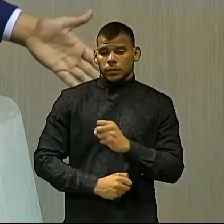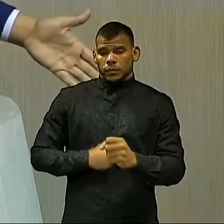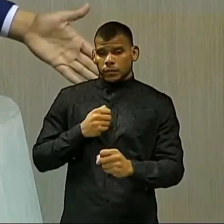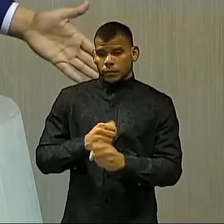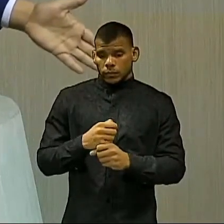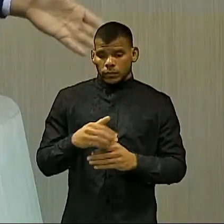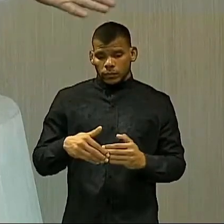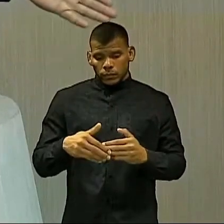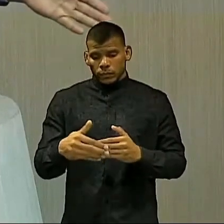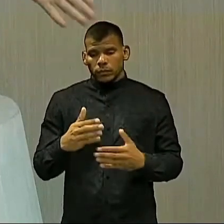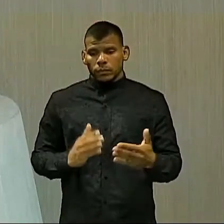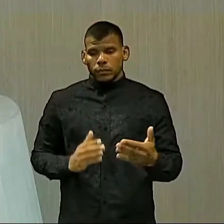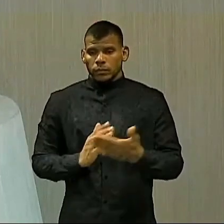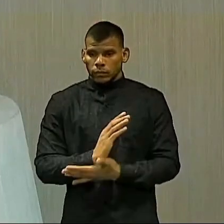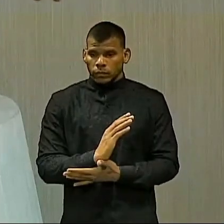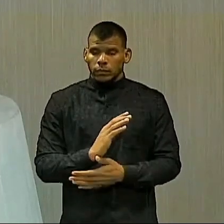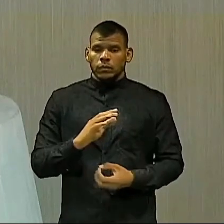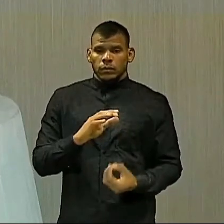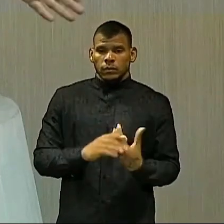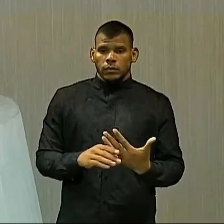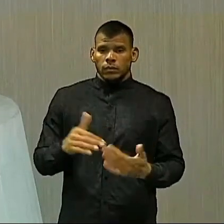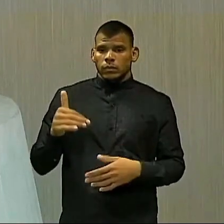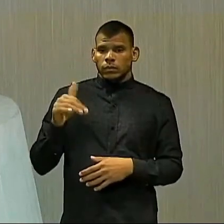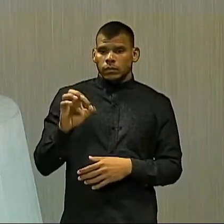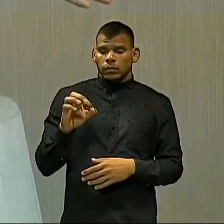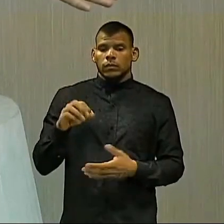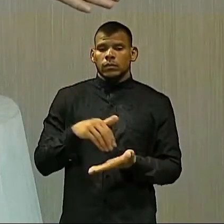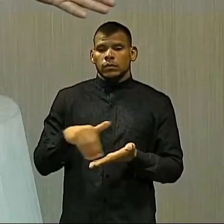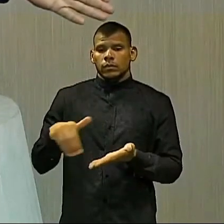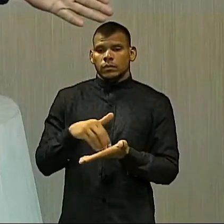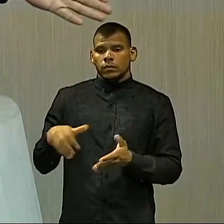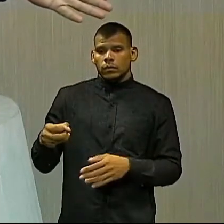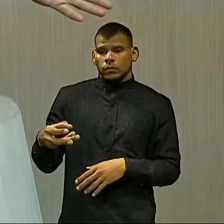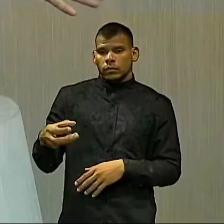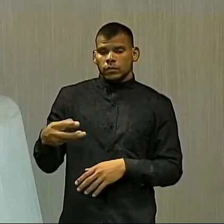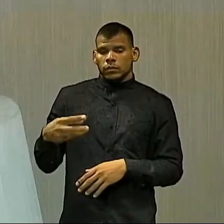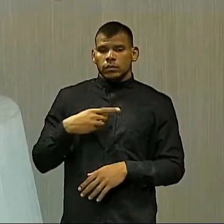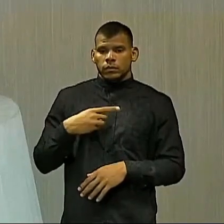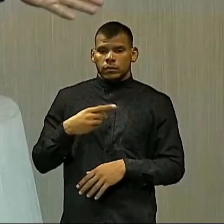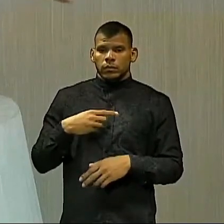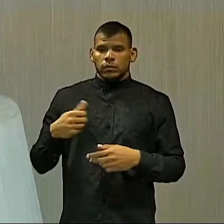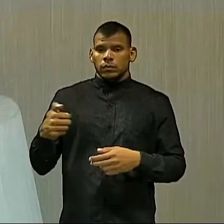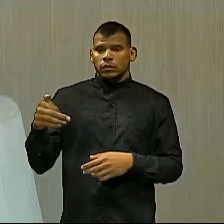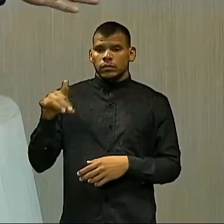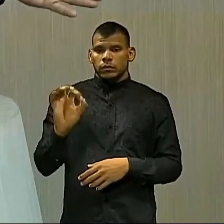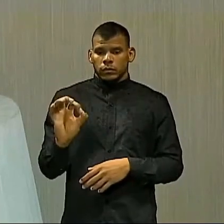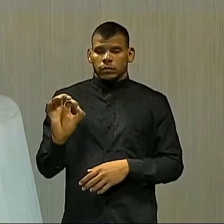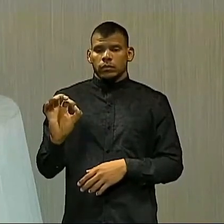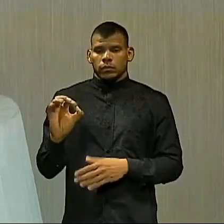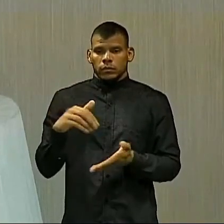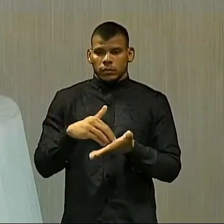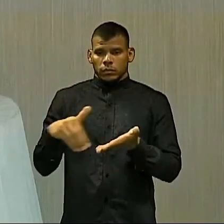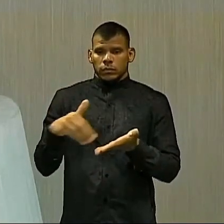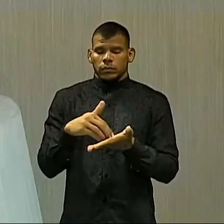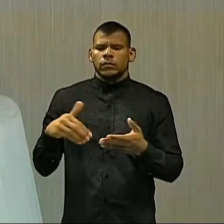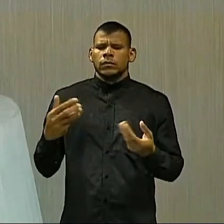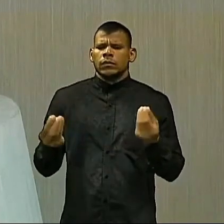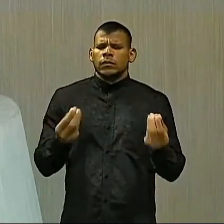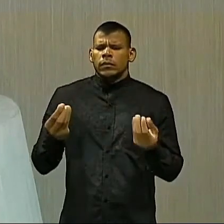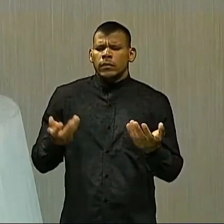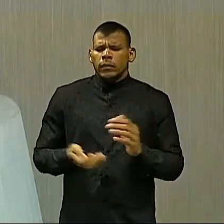aprovando a criação de 10 novas secretarias. 10 novas secretarias apenas